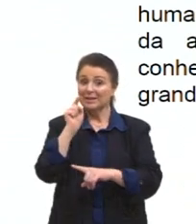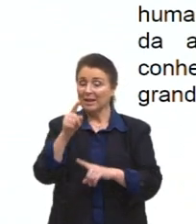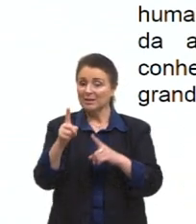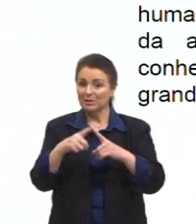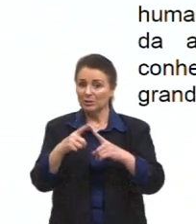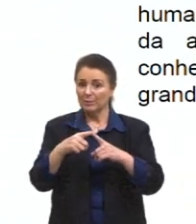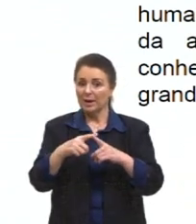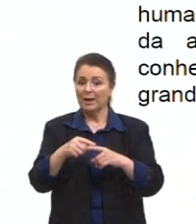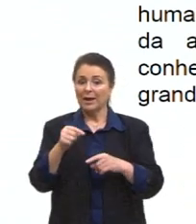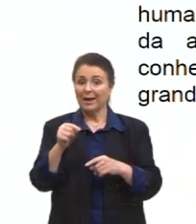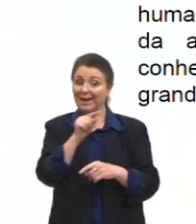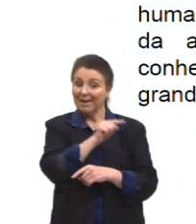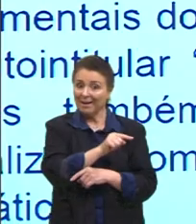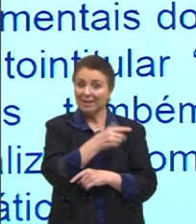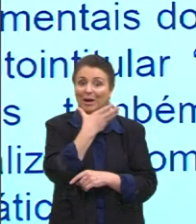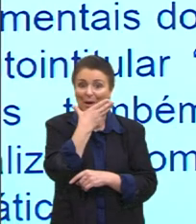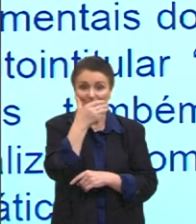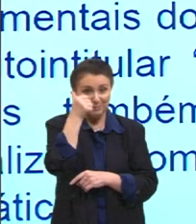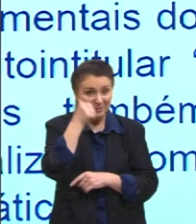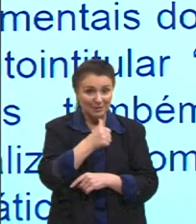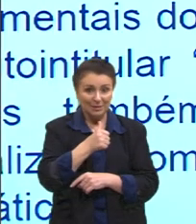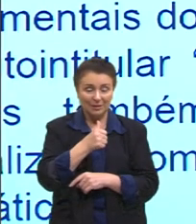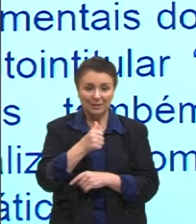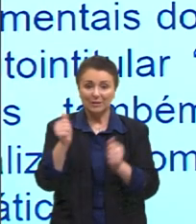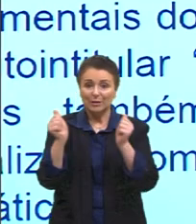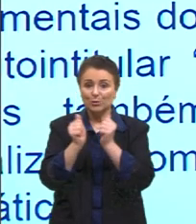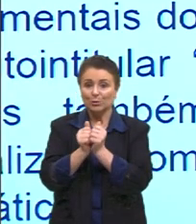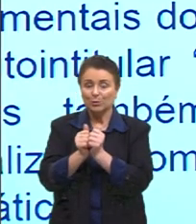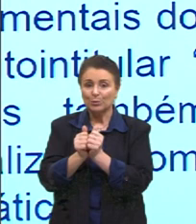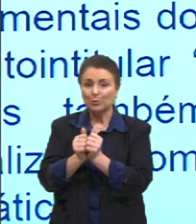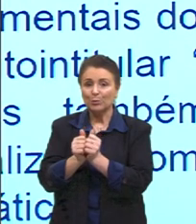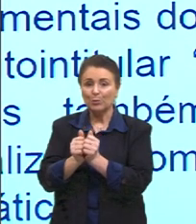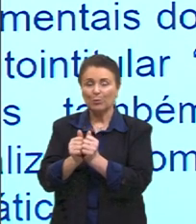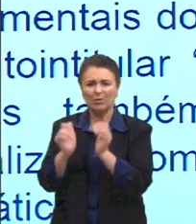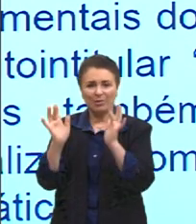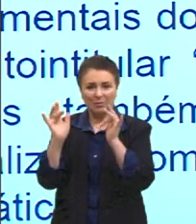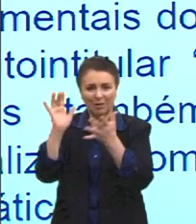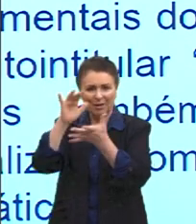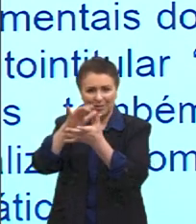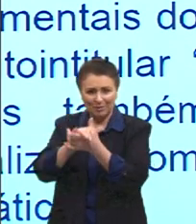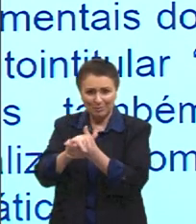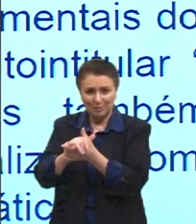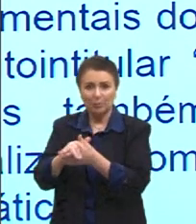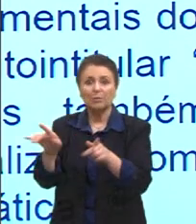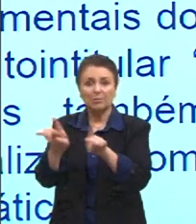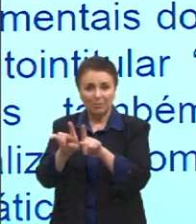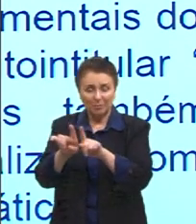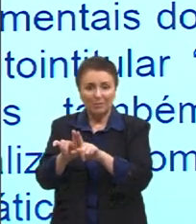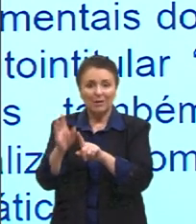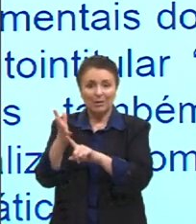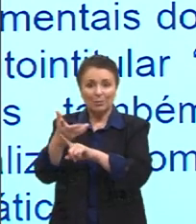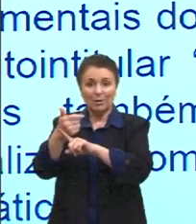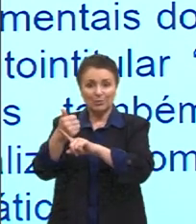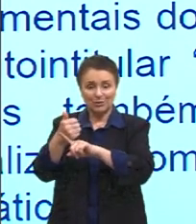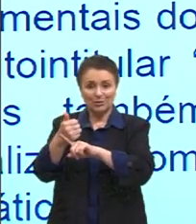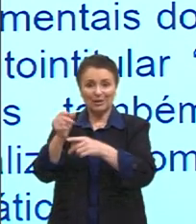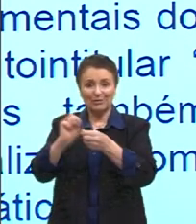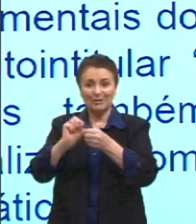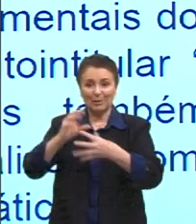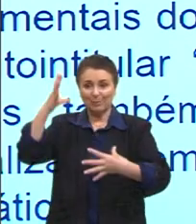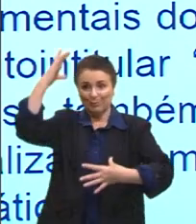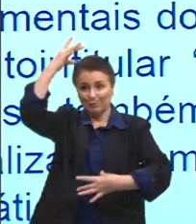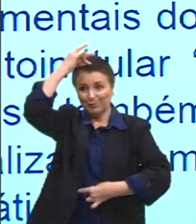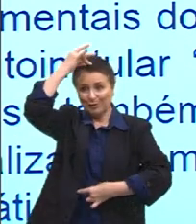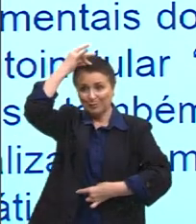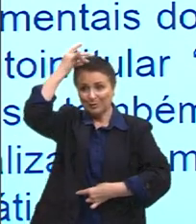ex-companheiro dela, né, o Ougli, ele também era um artista performático, e os dois